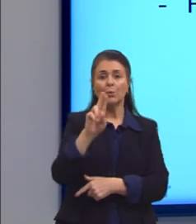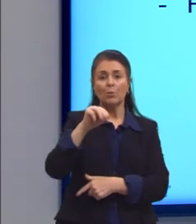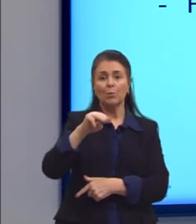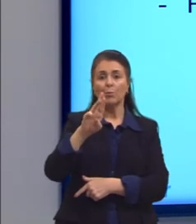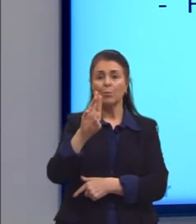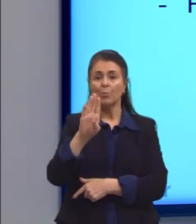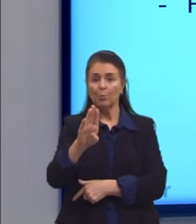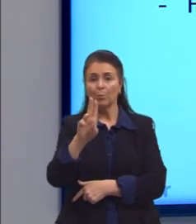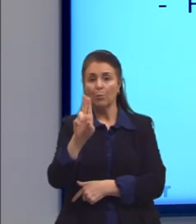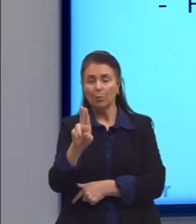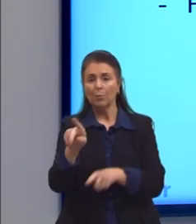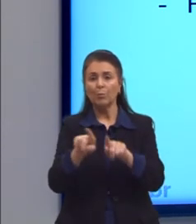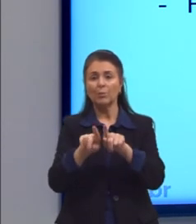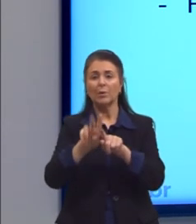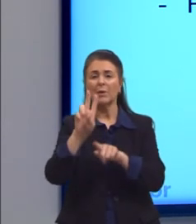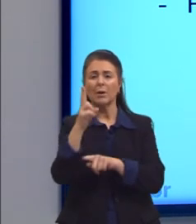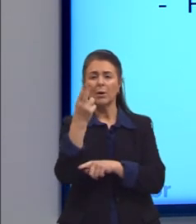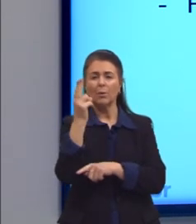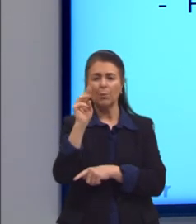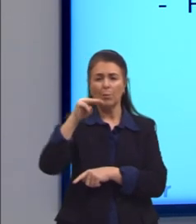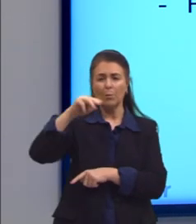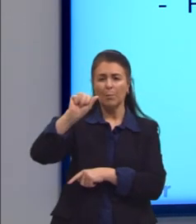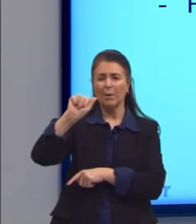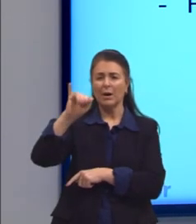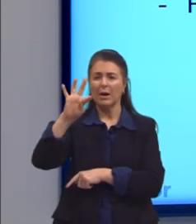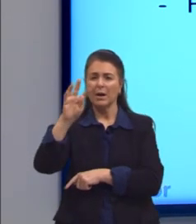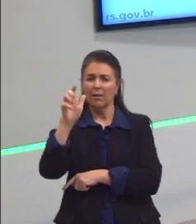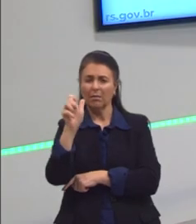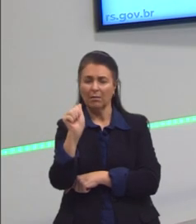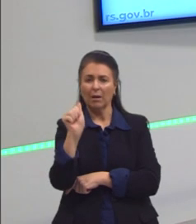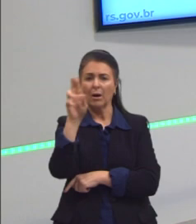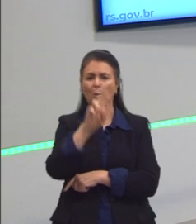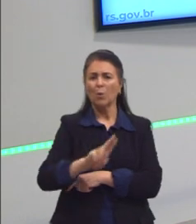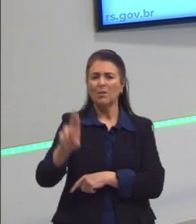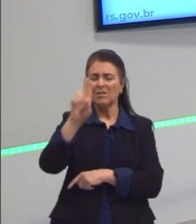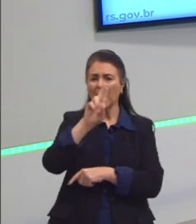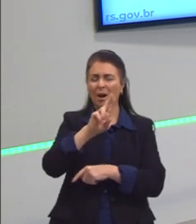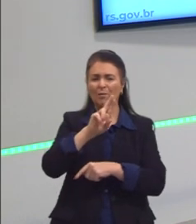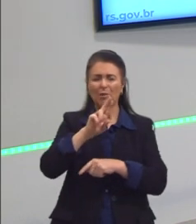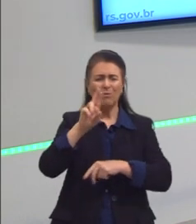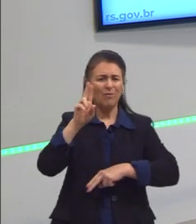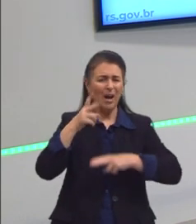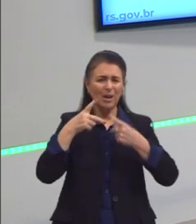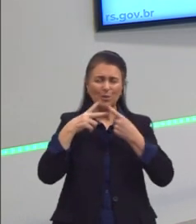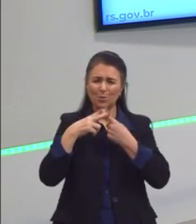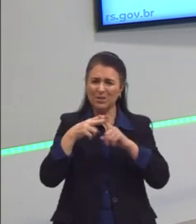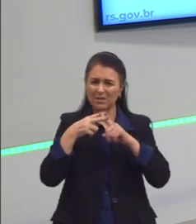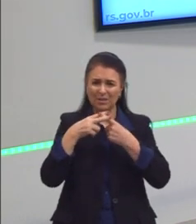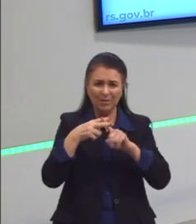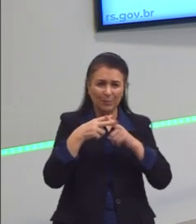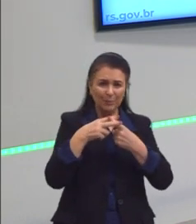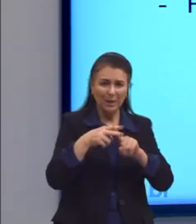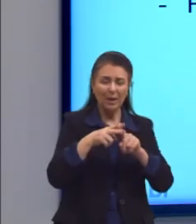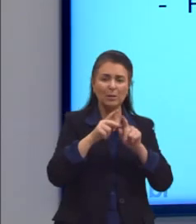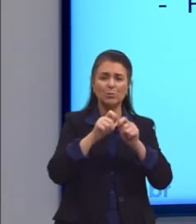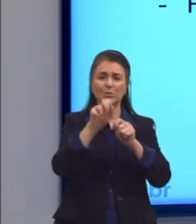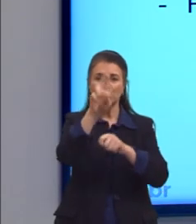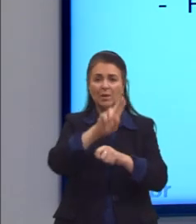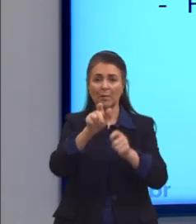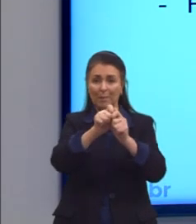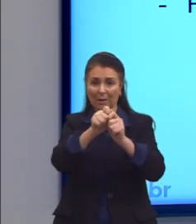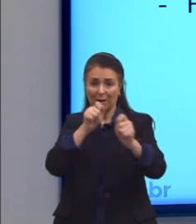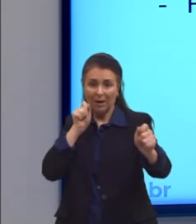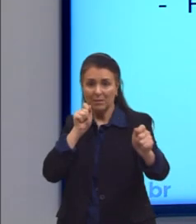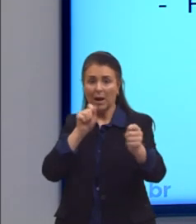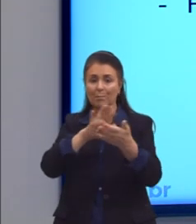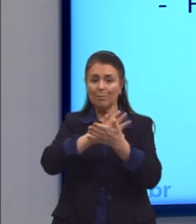Tradição Umbu, então, importante, com vários utensílios de caça, que difundiu o uso dessas ferramentas para caçar animais.